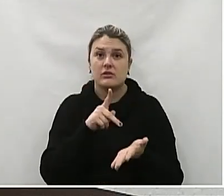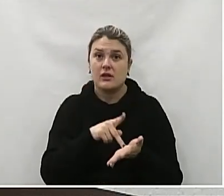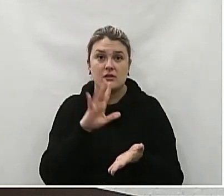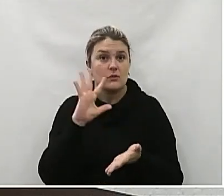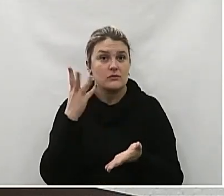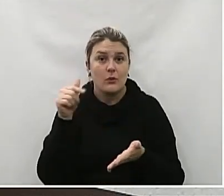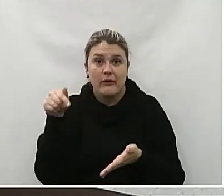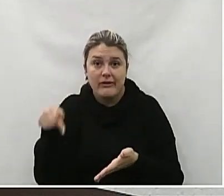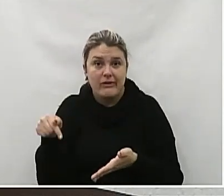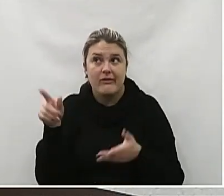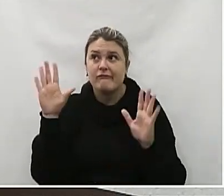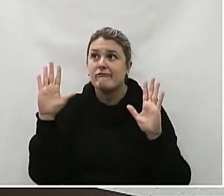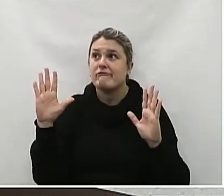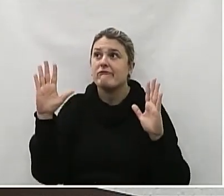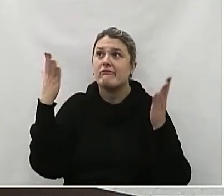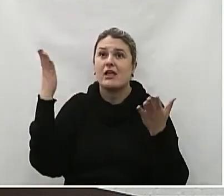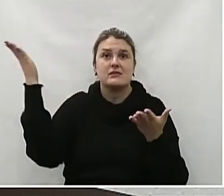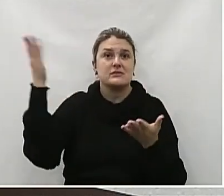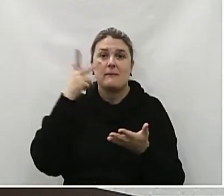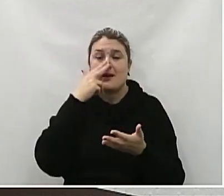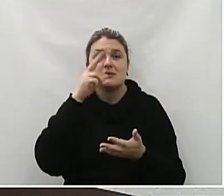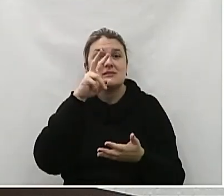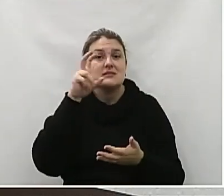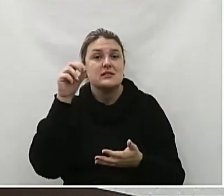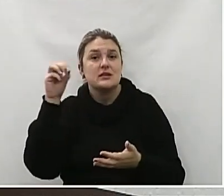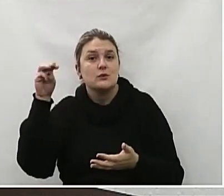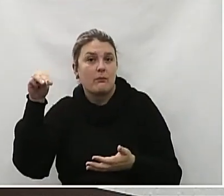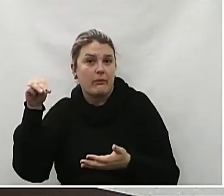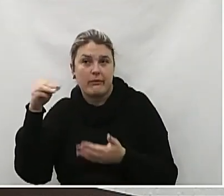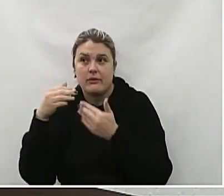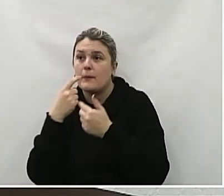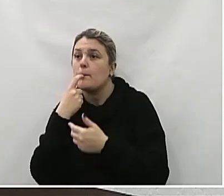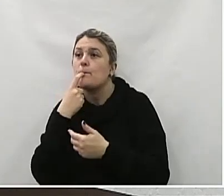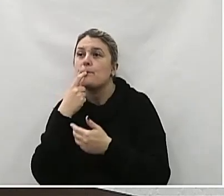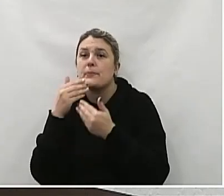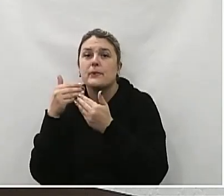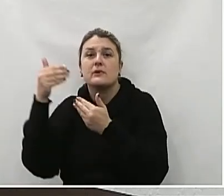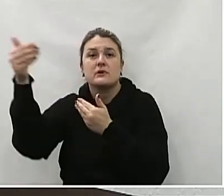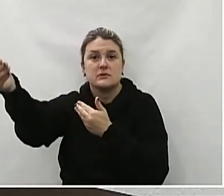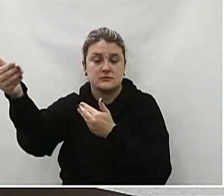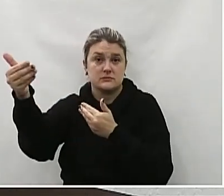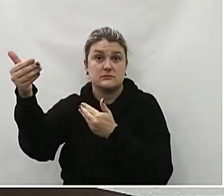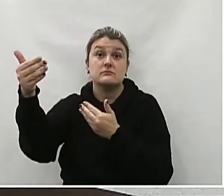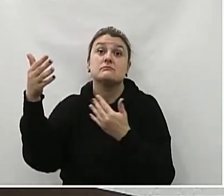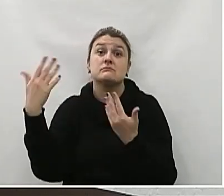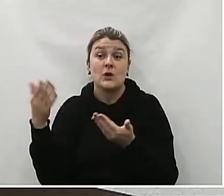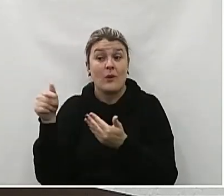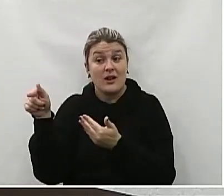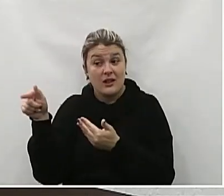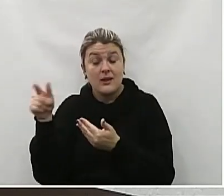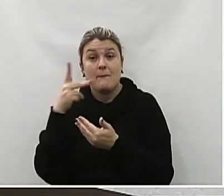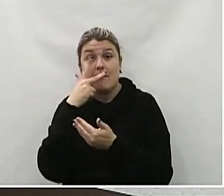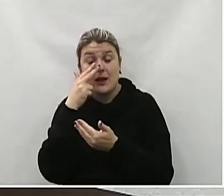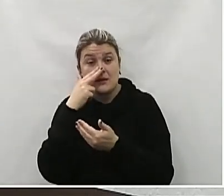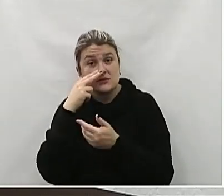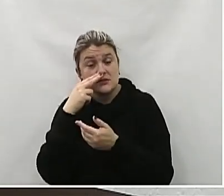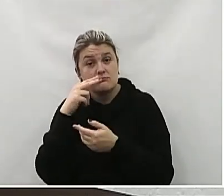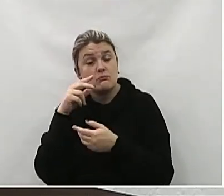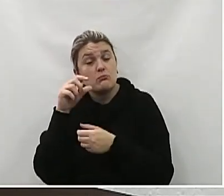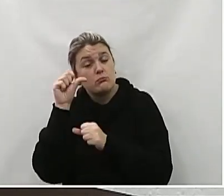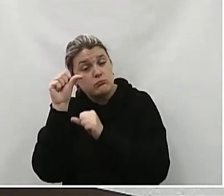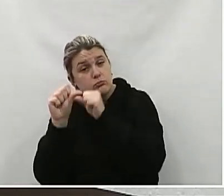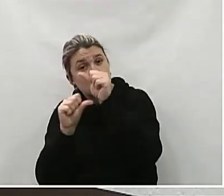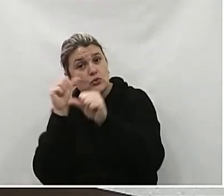ocorreu aqui Digo a 500 metros De nós E a partir Desse fato Parece que mudou A